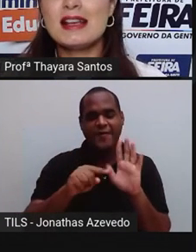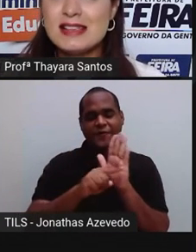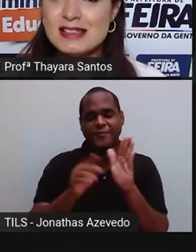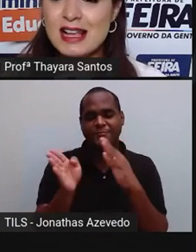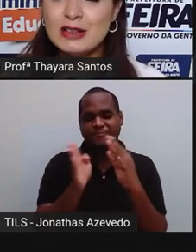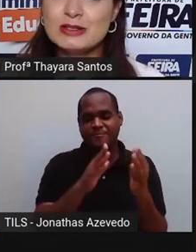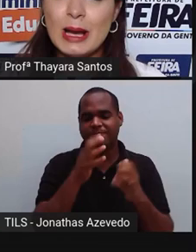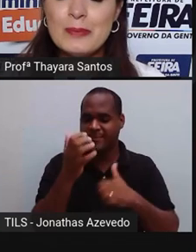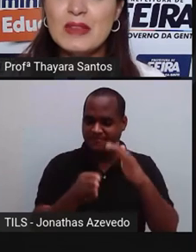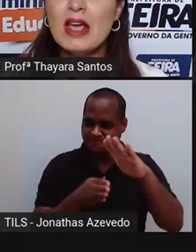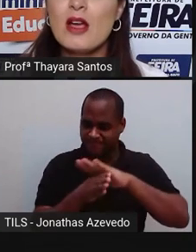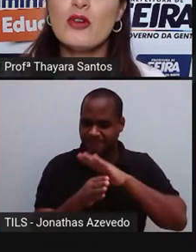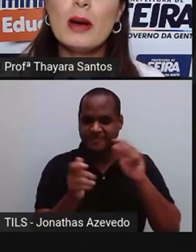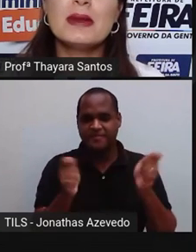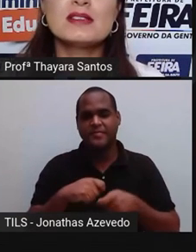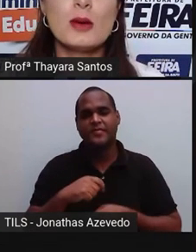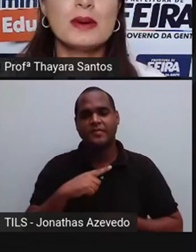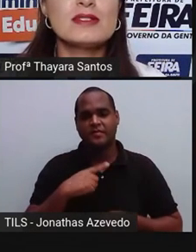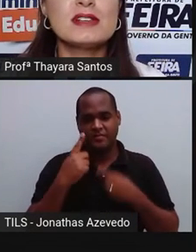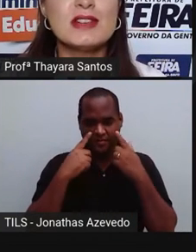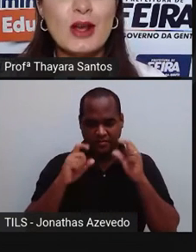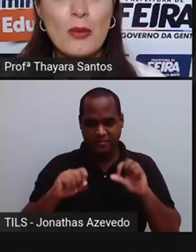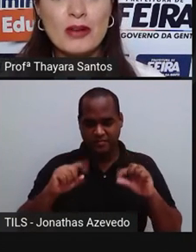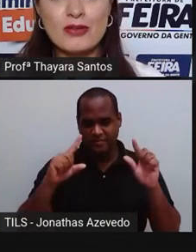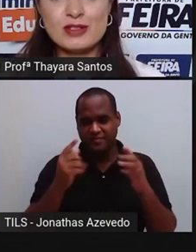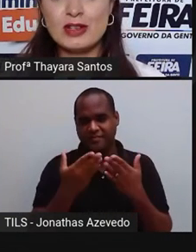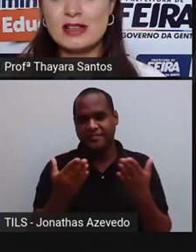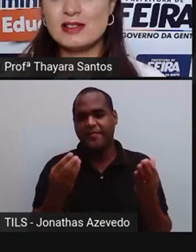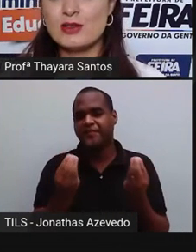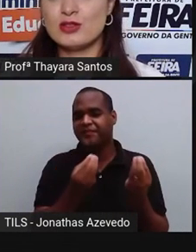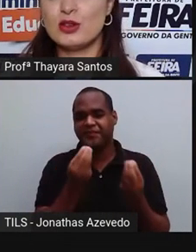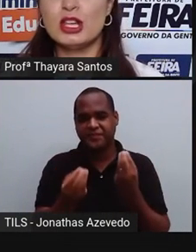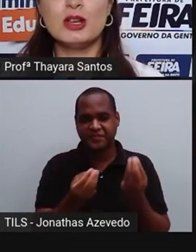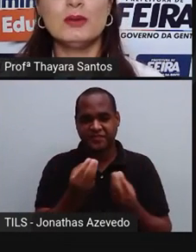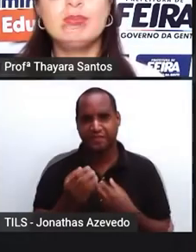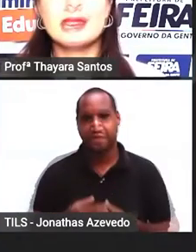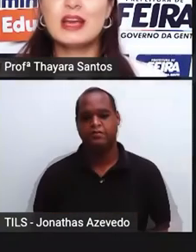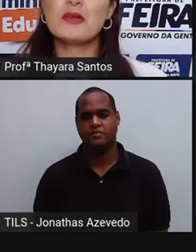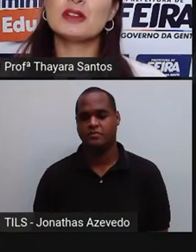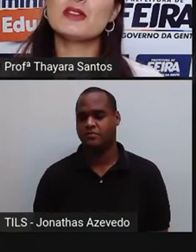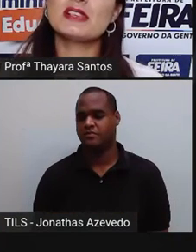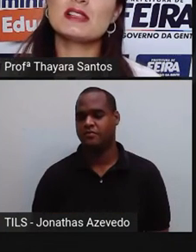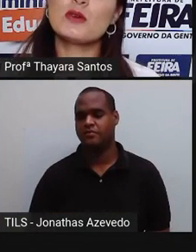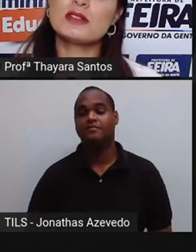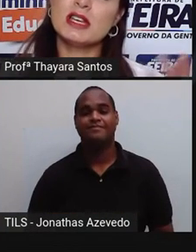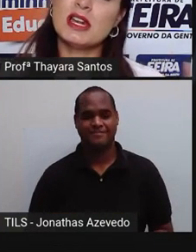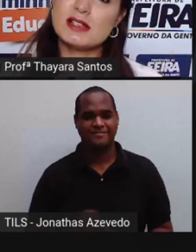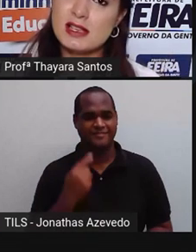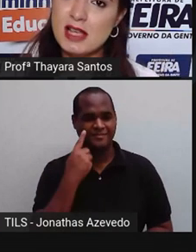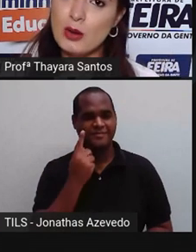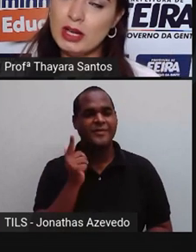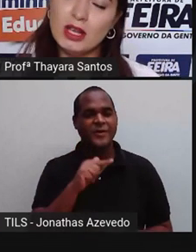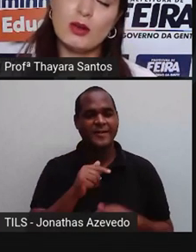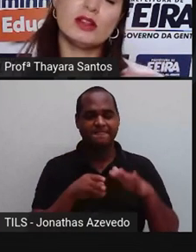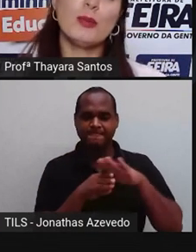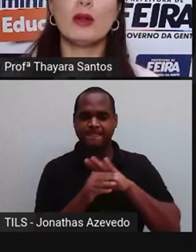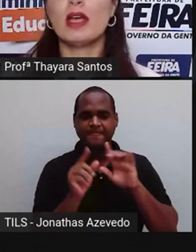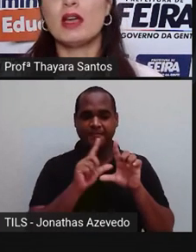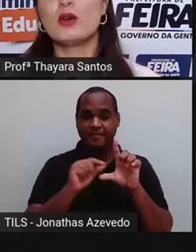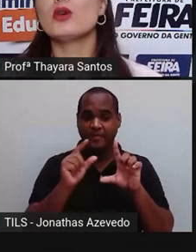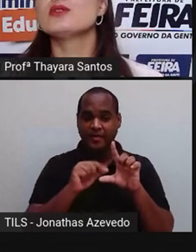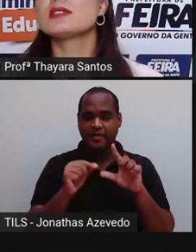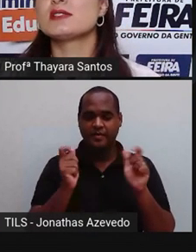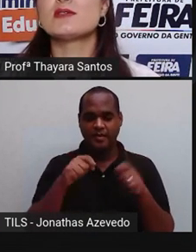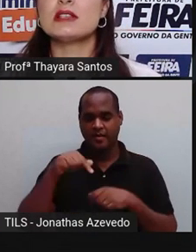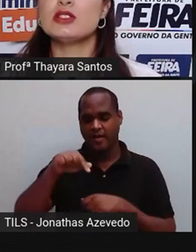acessá-lo, tá? Eu vou abrir só para vocês verem como é vai funcionar esse nosso joguinho. Quando vocês conseguirem acessar o link, ou então pelo